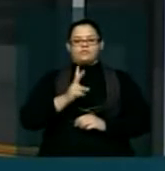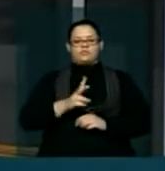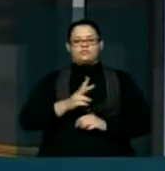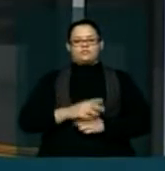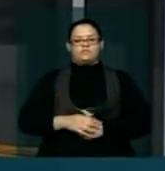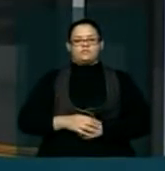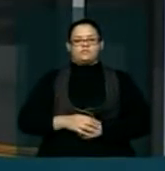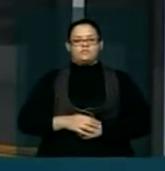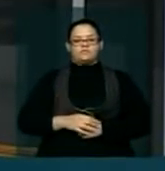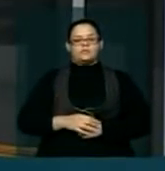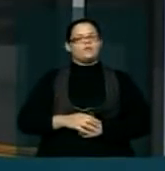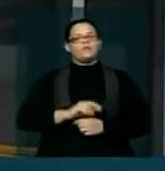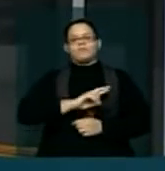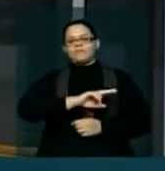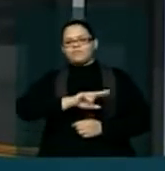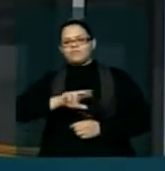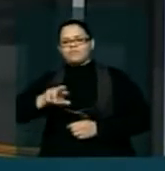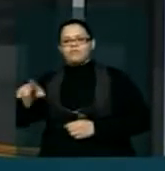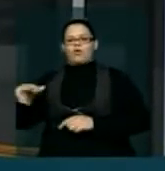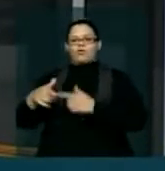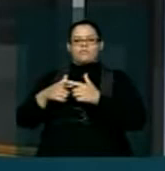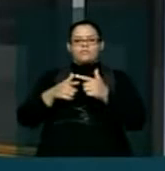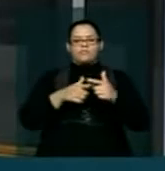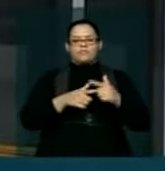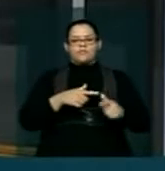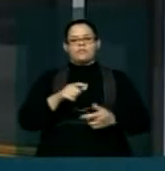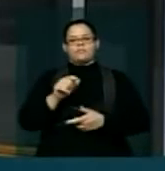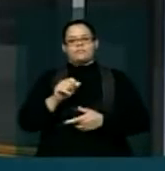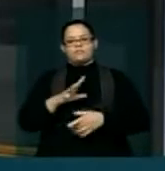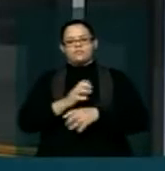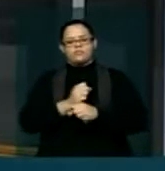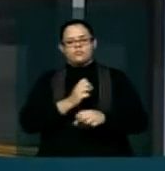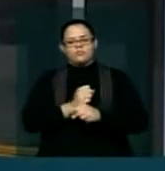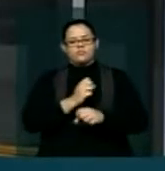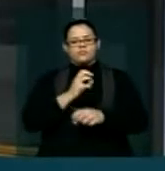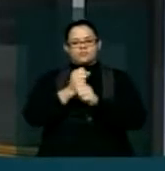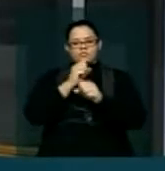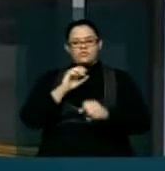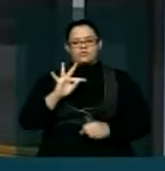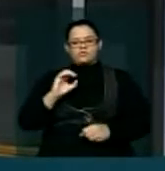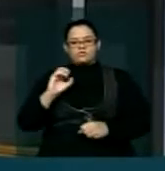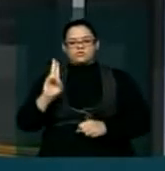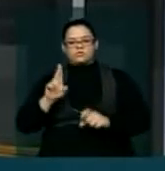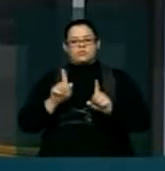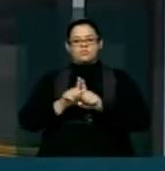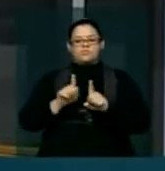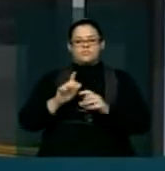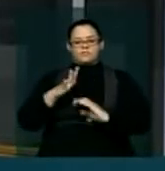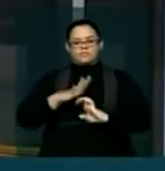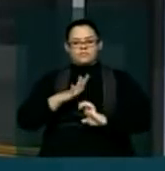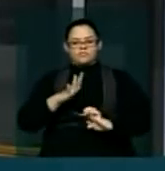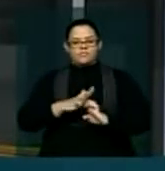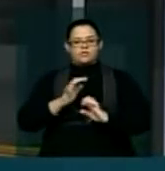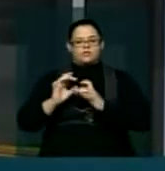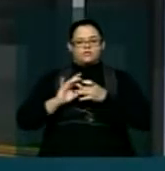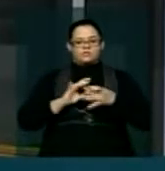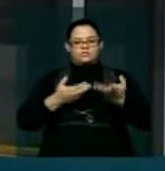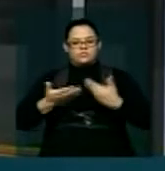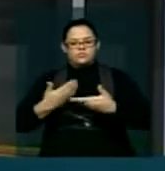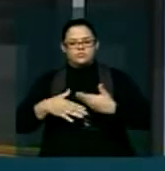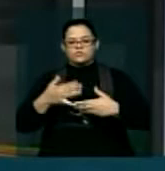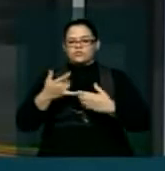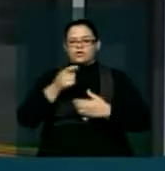Coelho, mas por conta de uma série de entraves burocráticas que foram lançadas, tanto pelo Tribunal de Contas da União, quanto por algumas empresas responsáveis pela